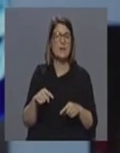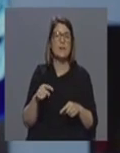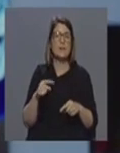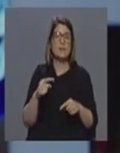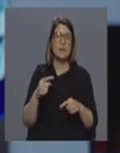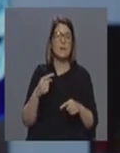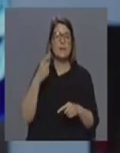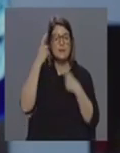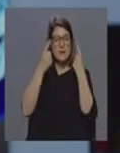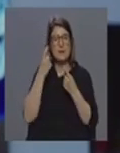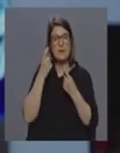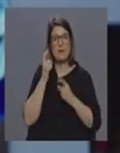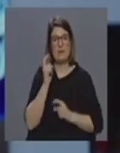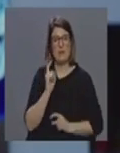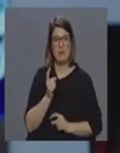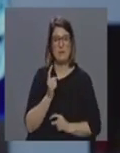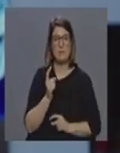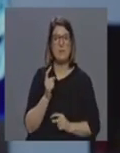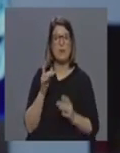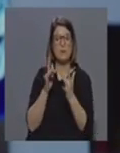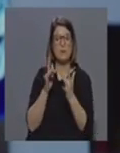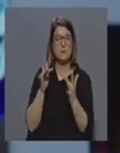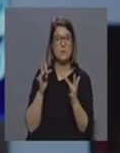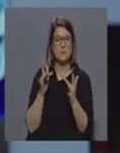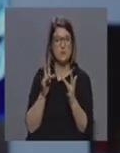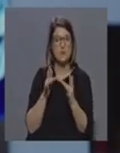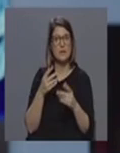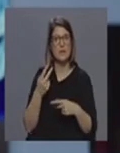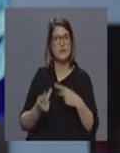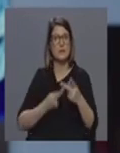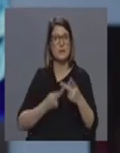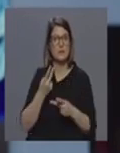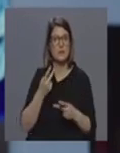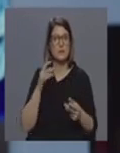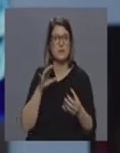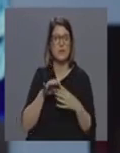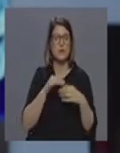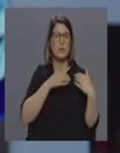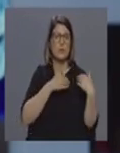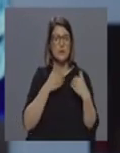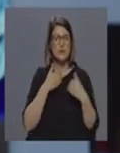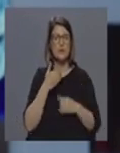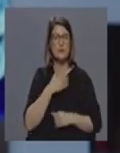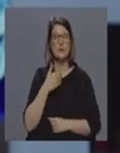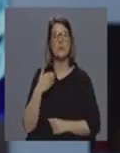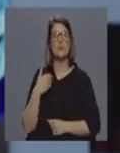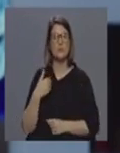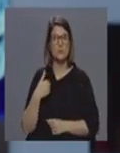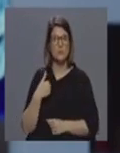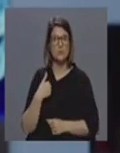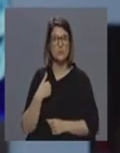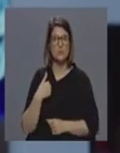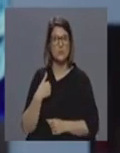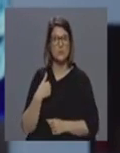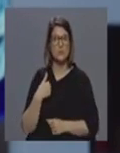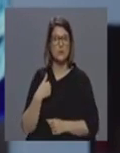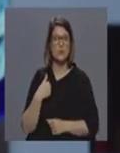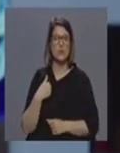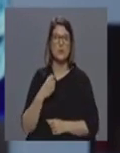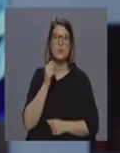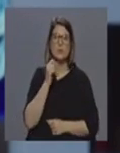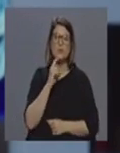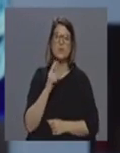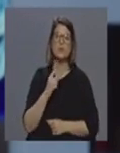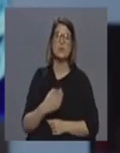ter isso em consideração ou seja do contato que é feito e da avaliação que é feita pela autoridade de saúde poderá ter entretanto sinais e